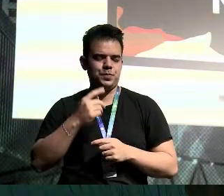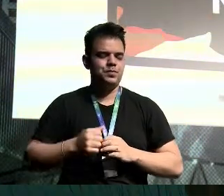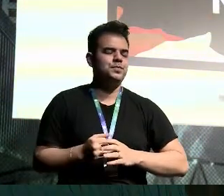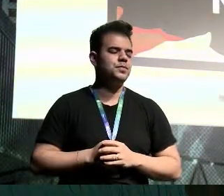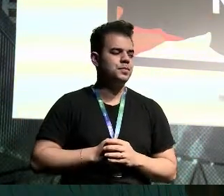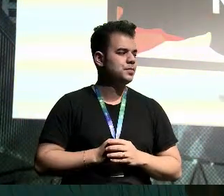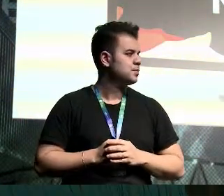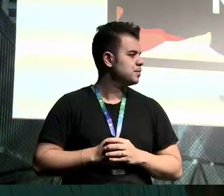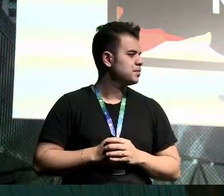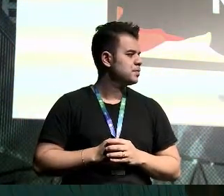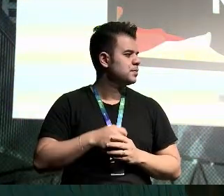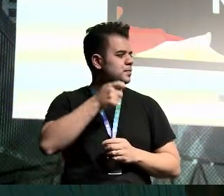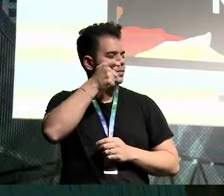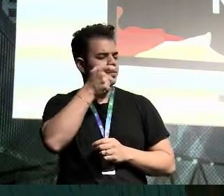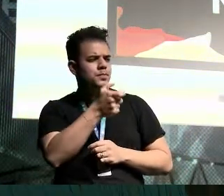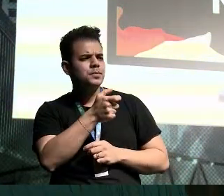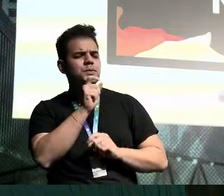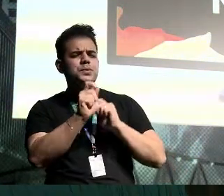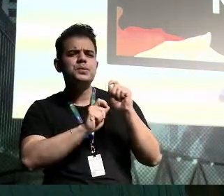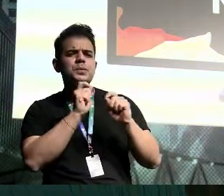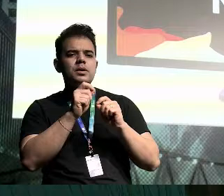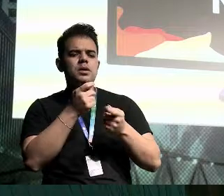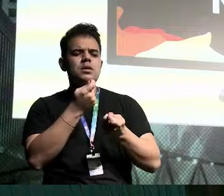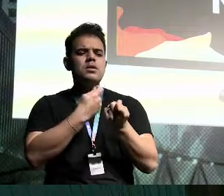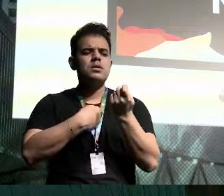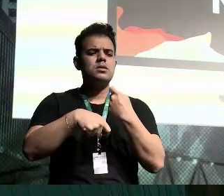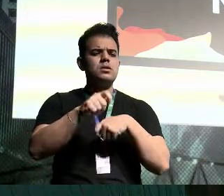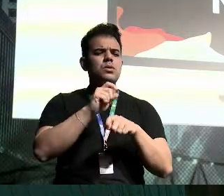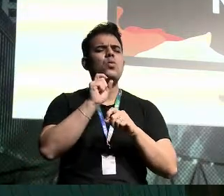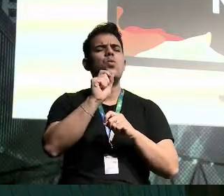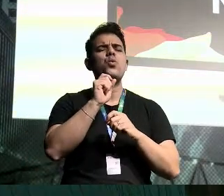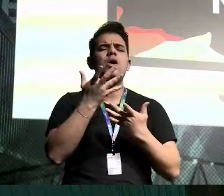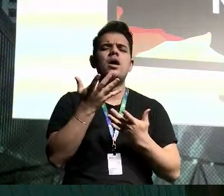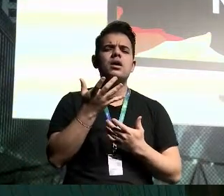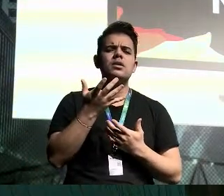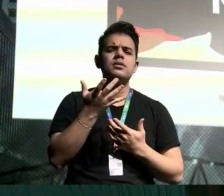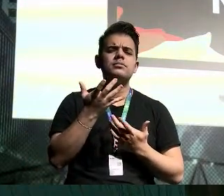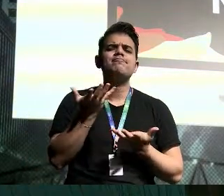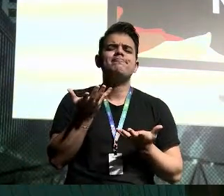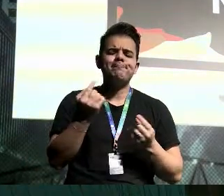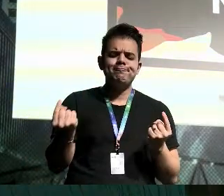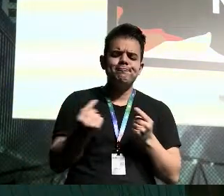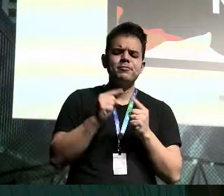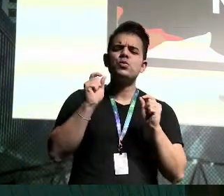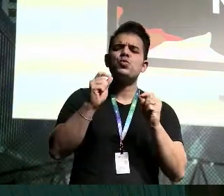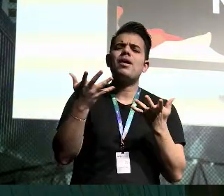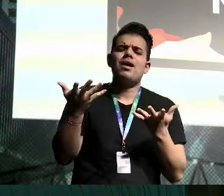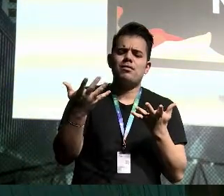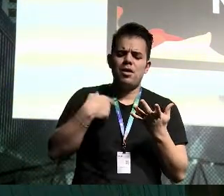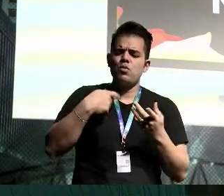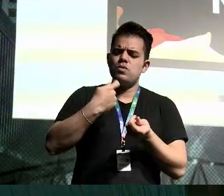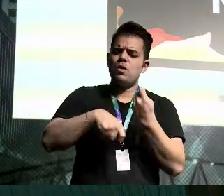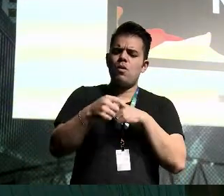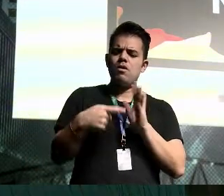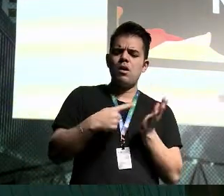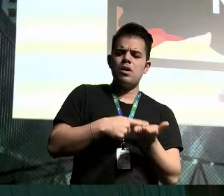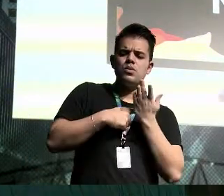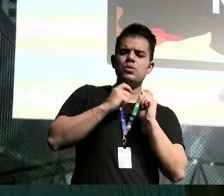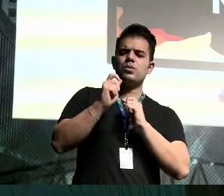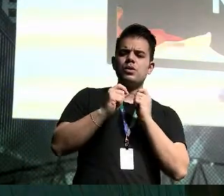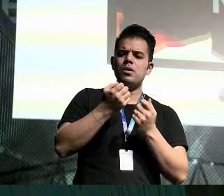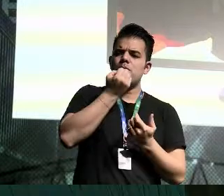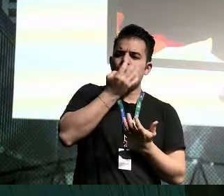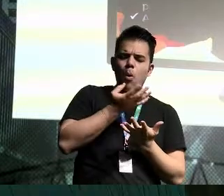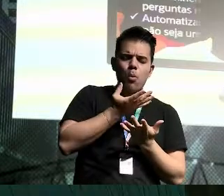Agora, interessante, eu falo o seguinte, e aí, so what? O que isso tem a ver? O que isso traz para o meu negócio? Quais são os